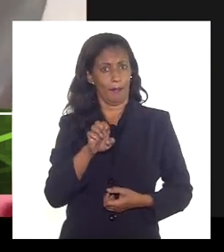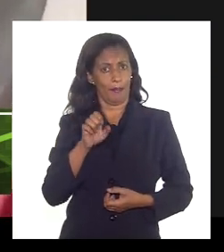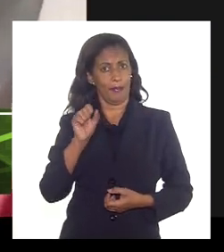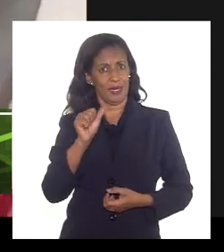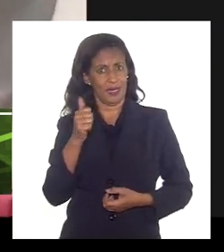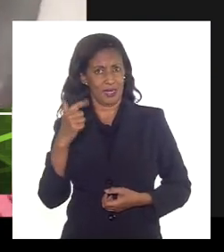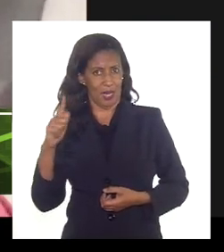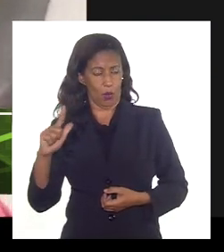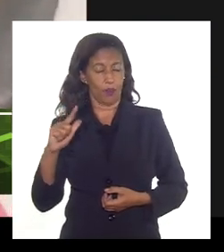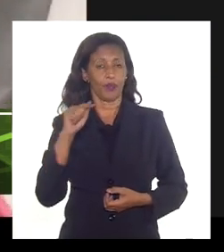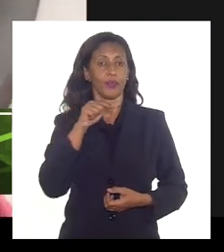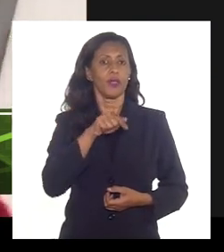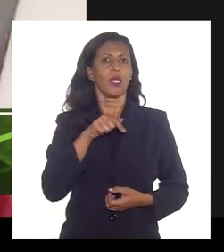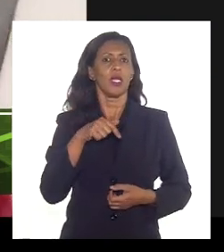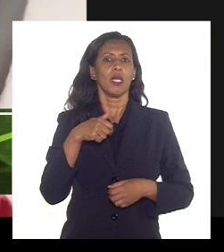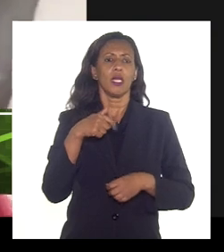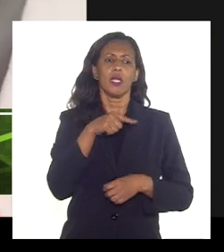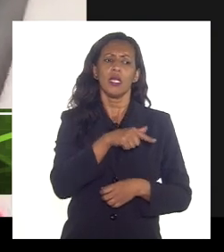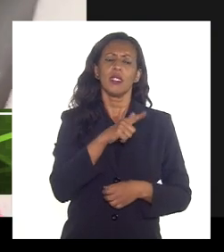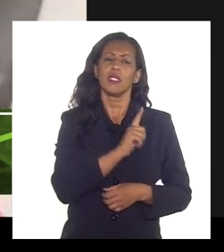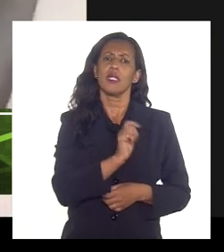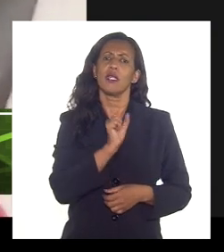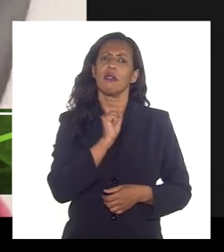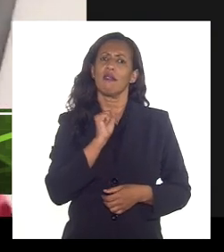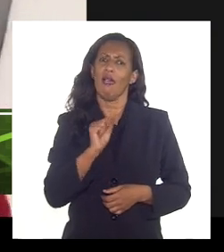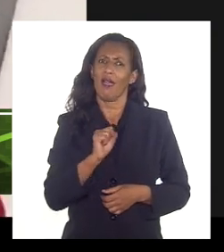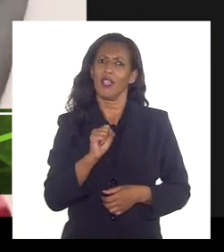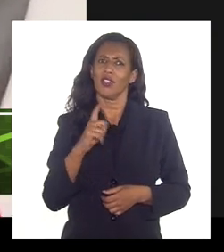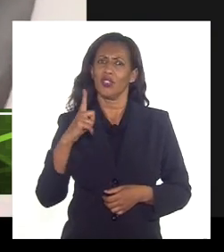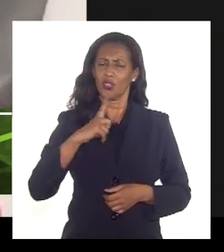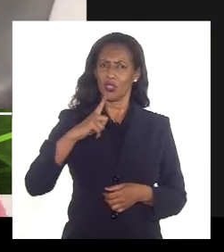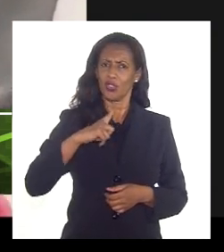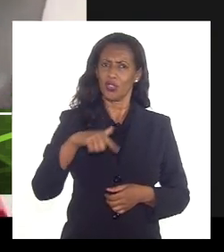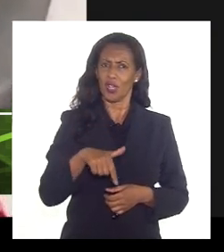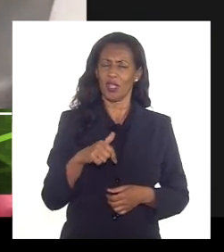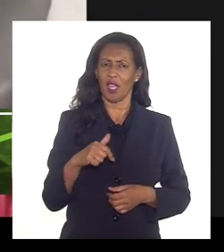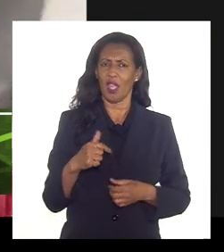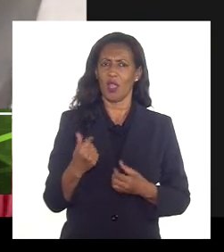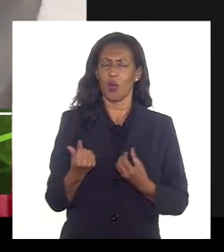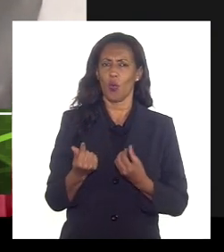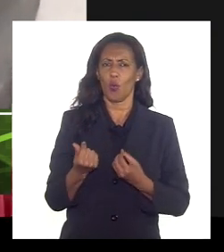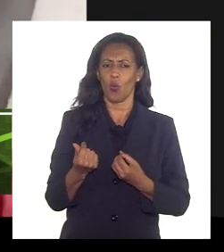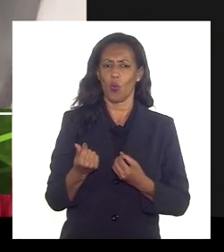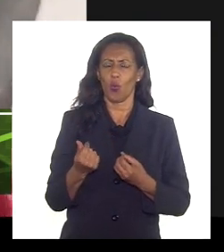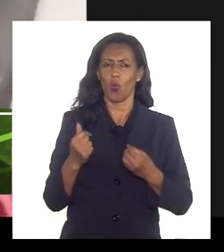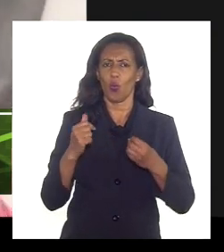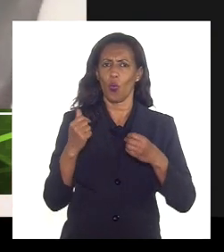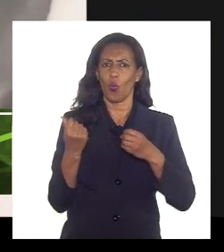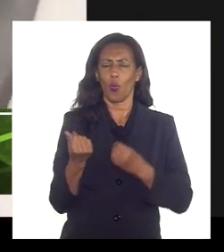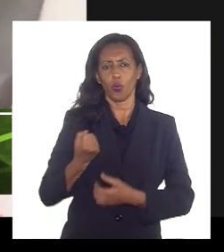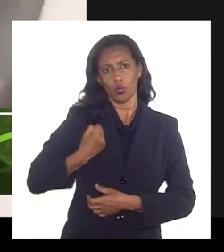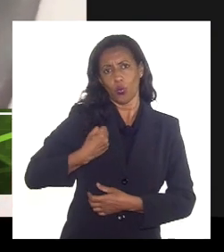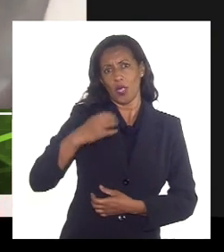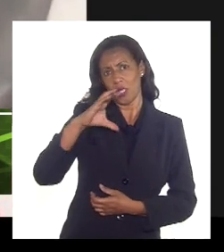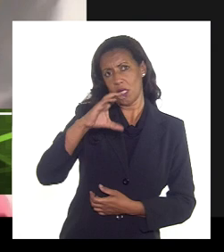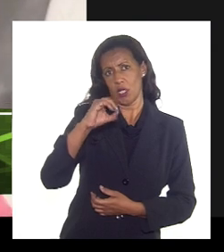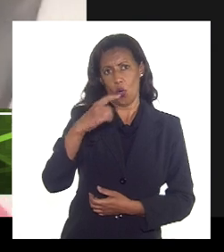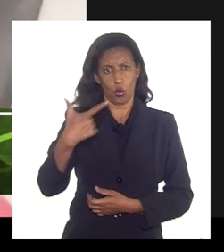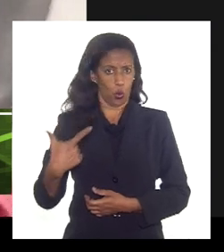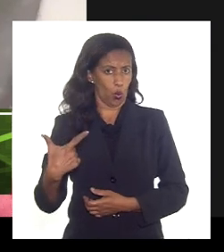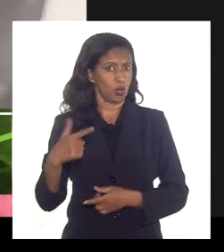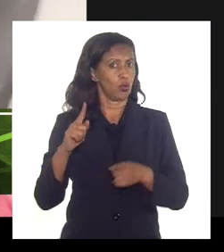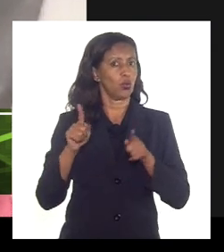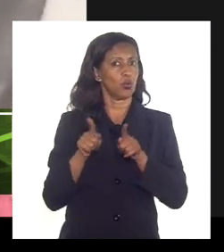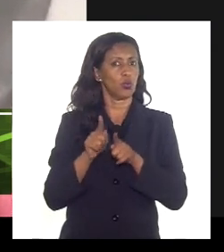esse gás natural produzido no pré-sal já contém uma quantidade maior de CO2 do que o gás natural